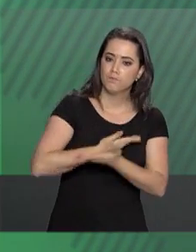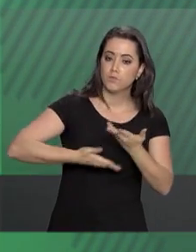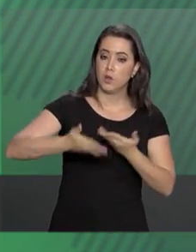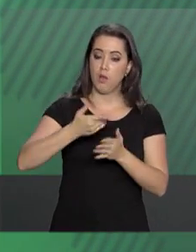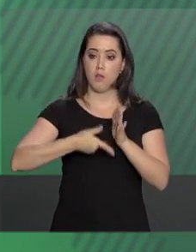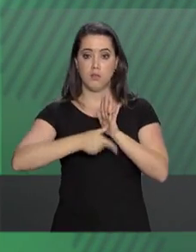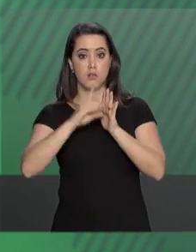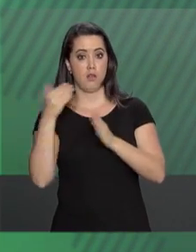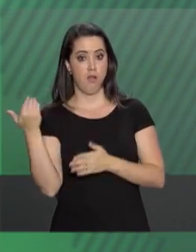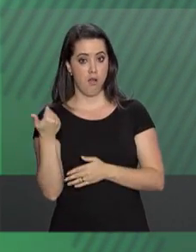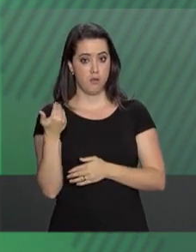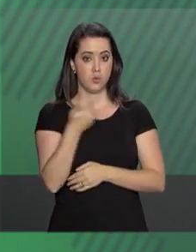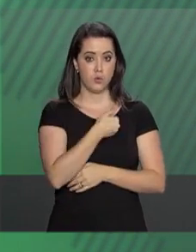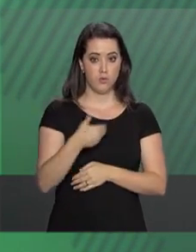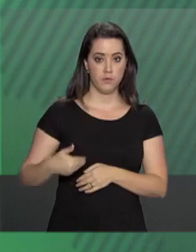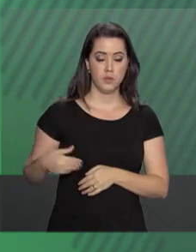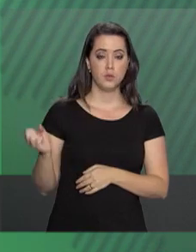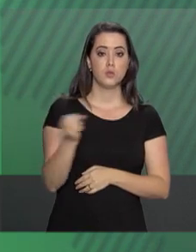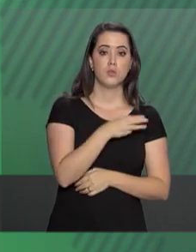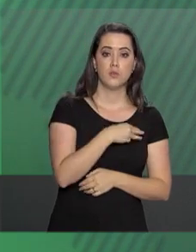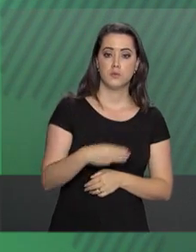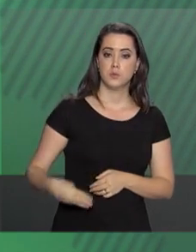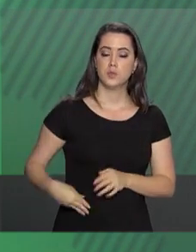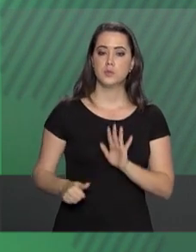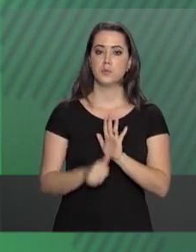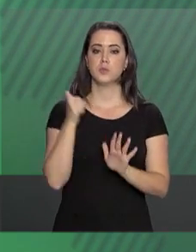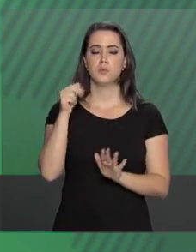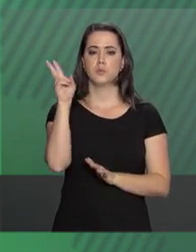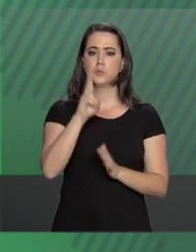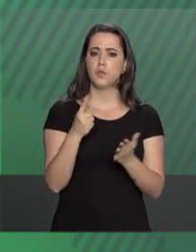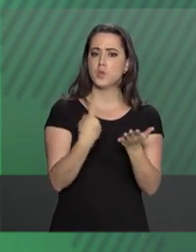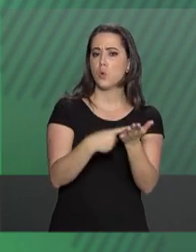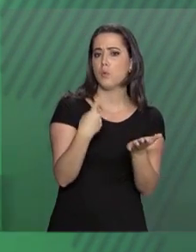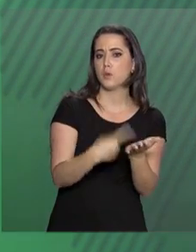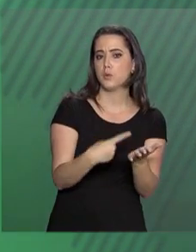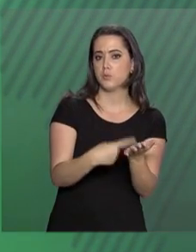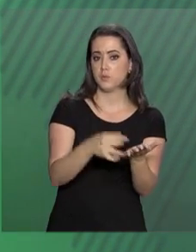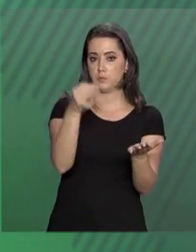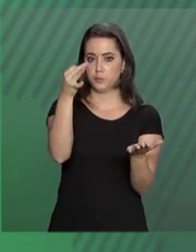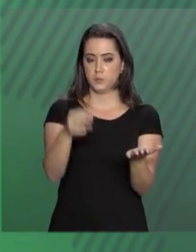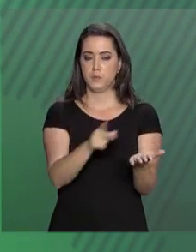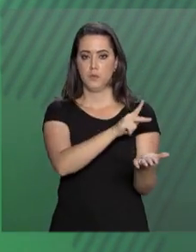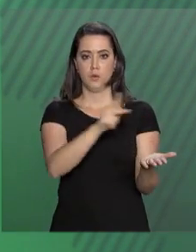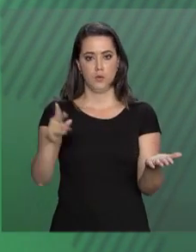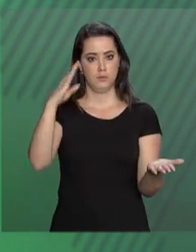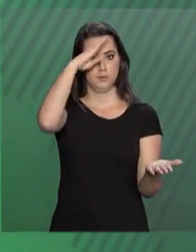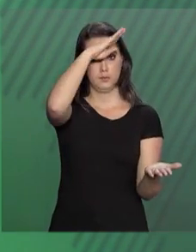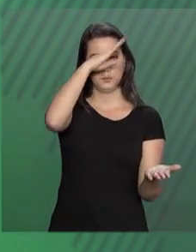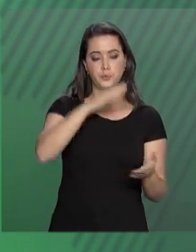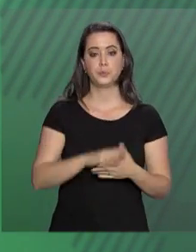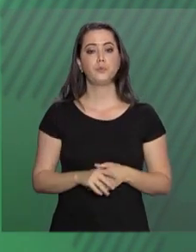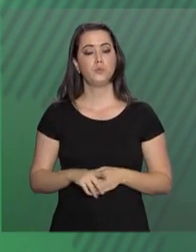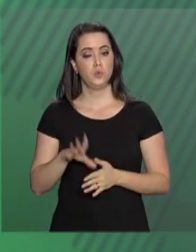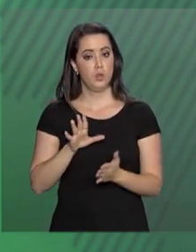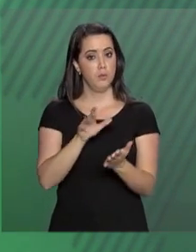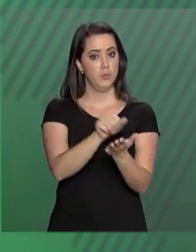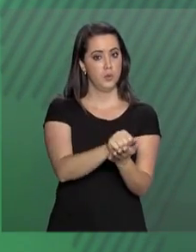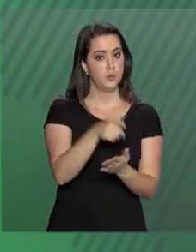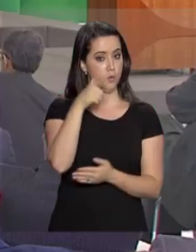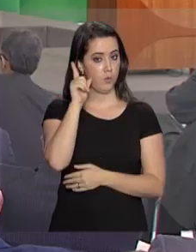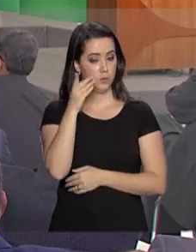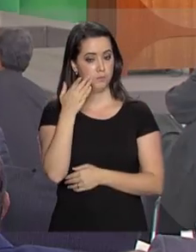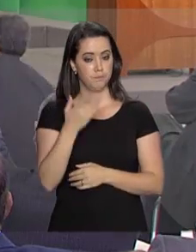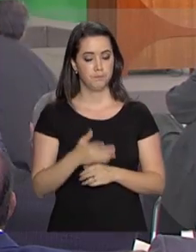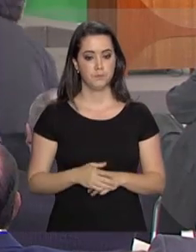antigos e novos ministros. Este foi o primeiro compromisso oficial do presidente Jair Bolsonaro, que tomou posse